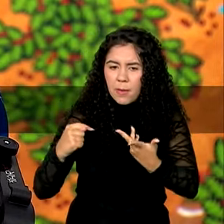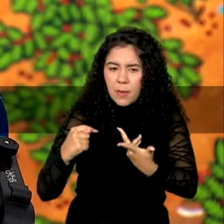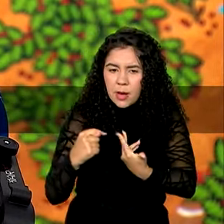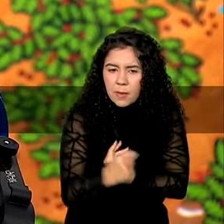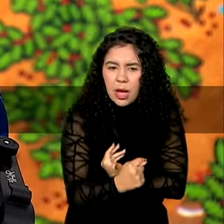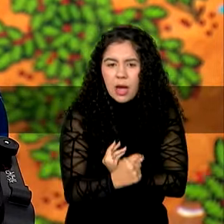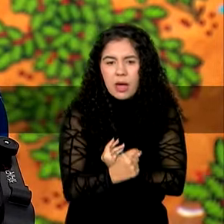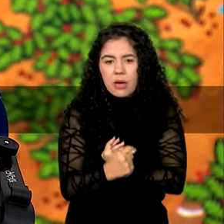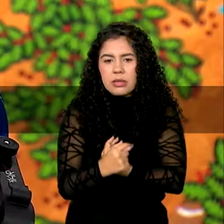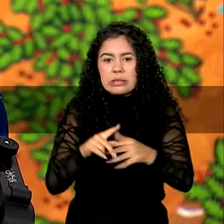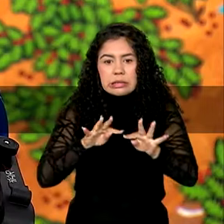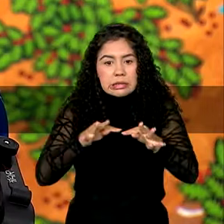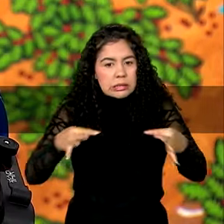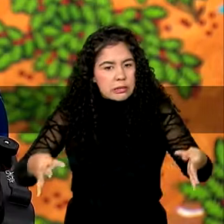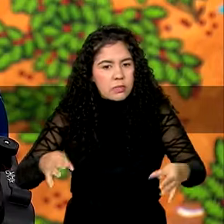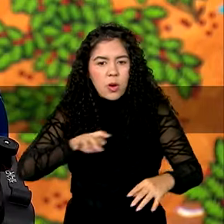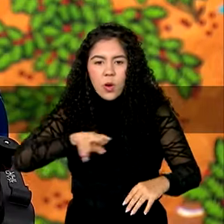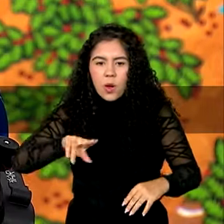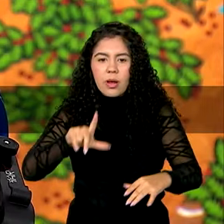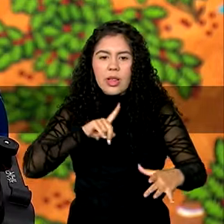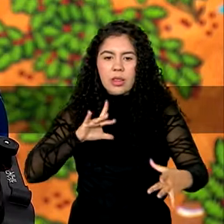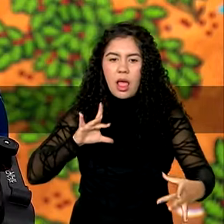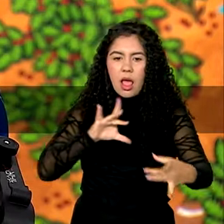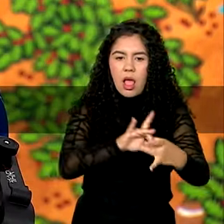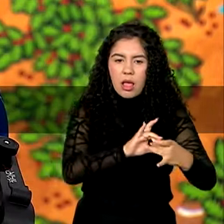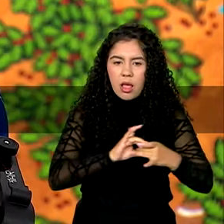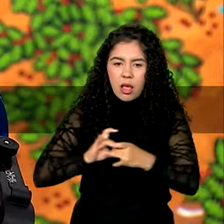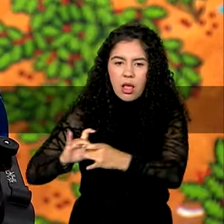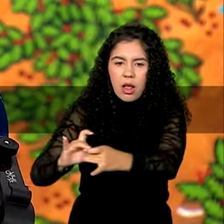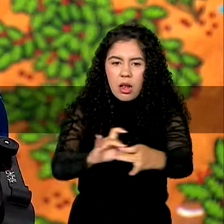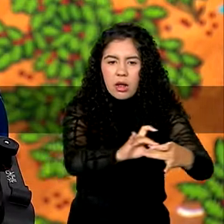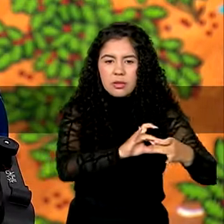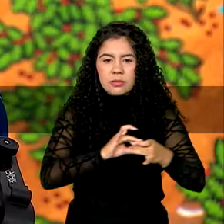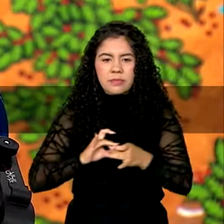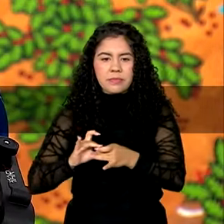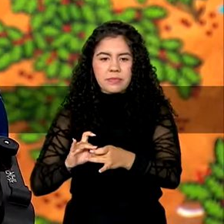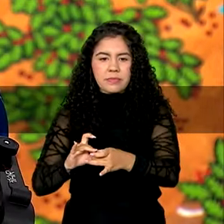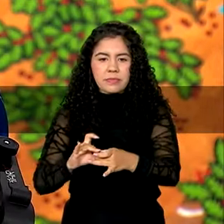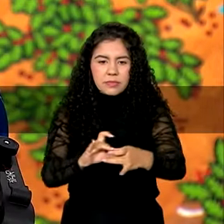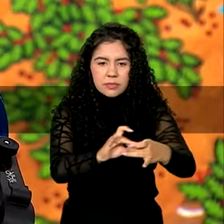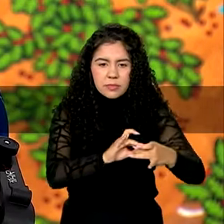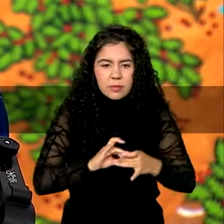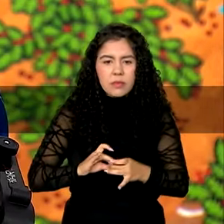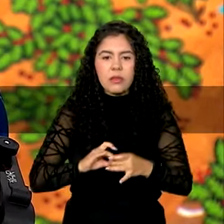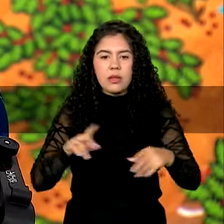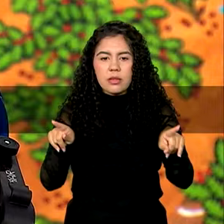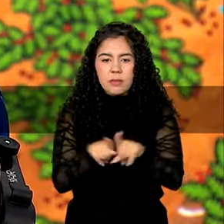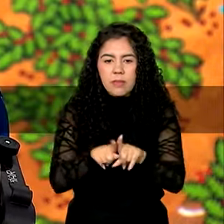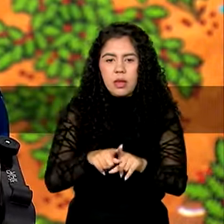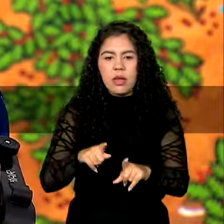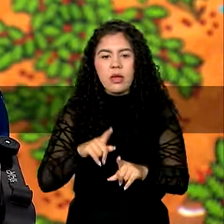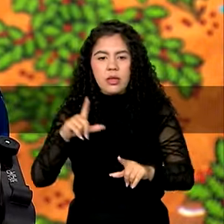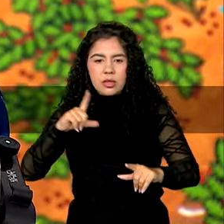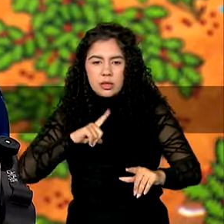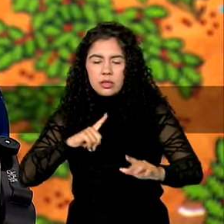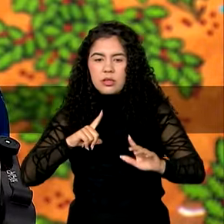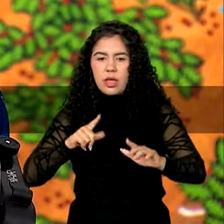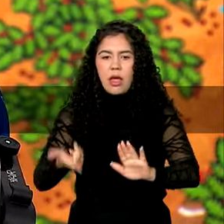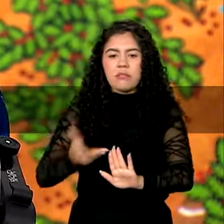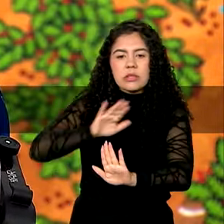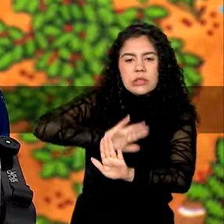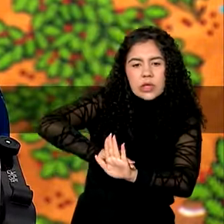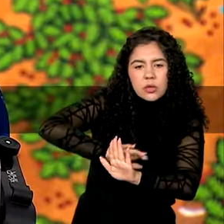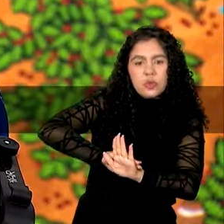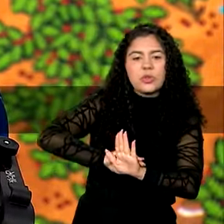alianças vinculadas a posicionamentos políticos e ideológicos,